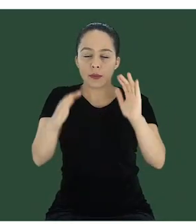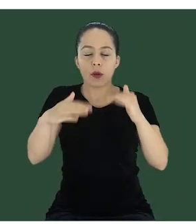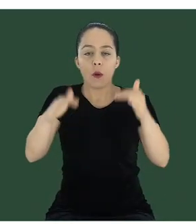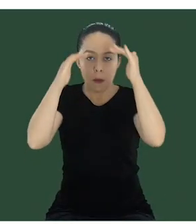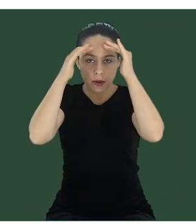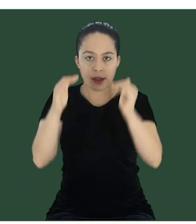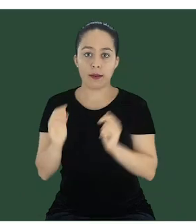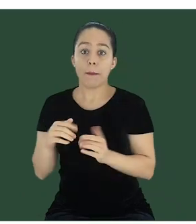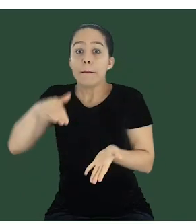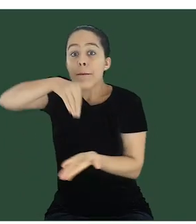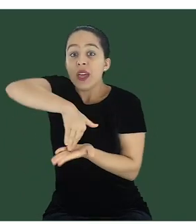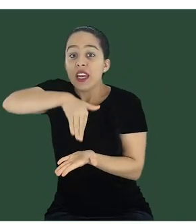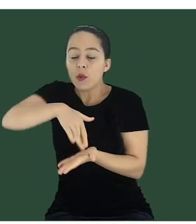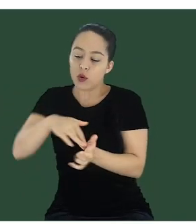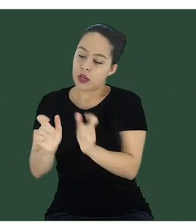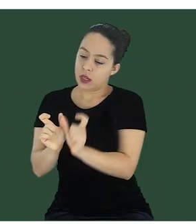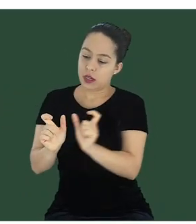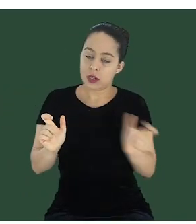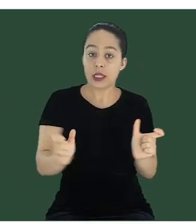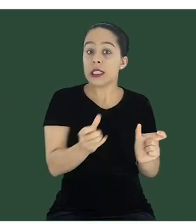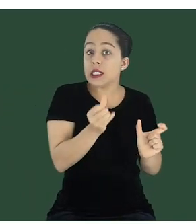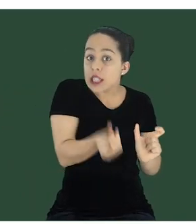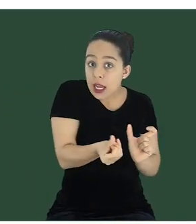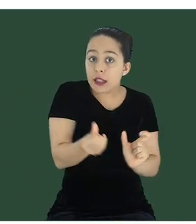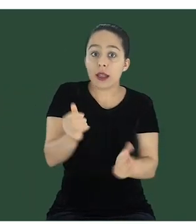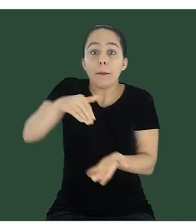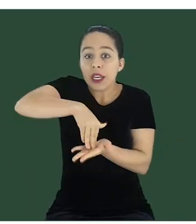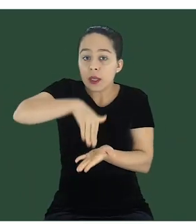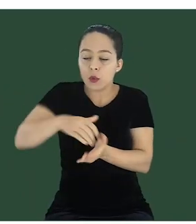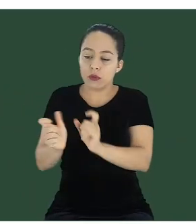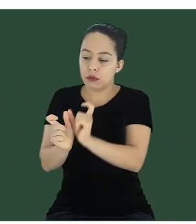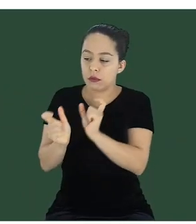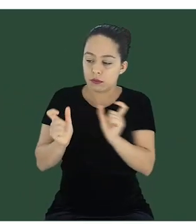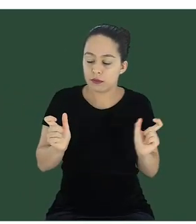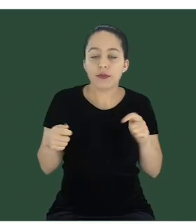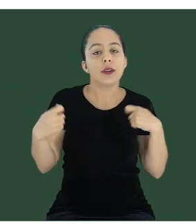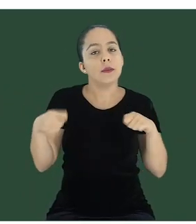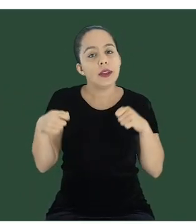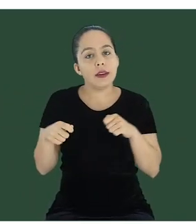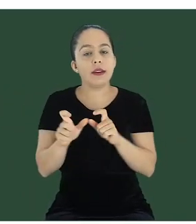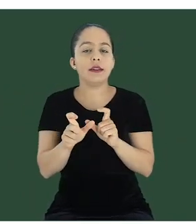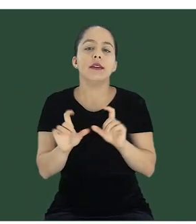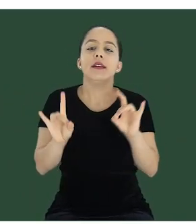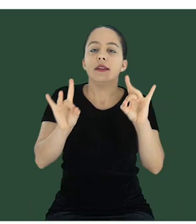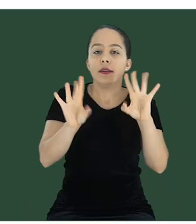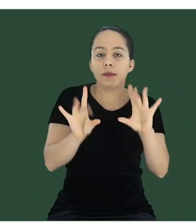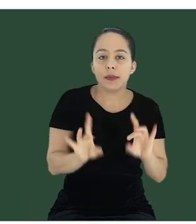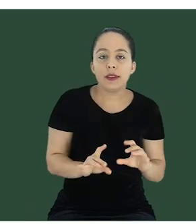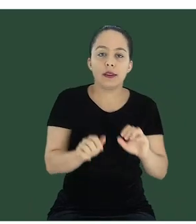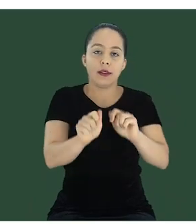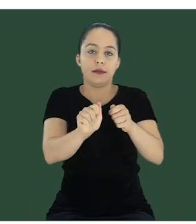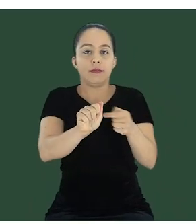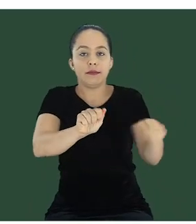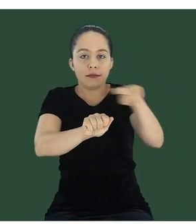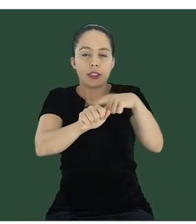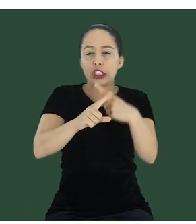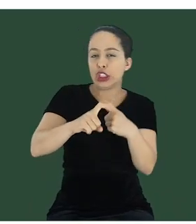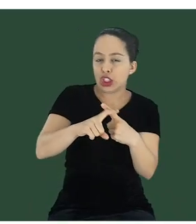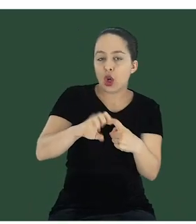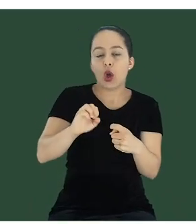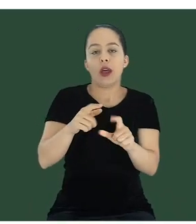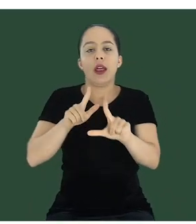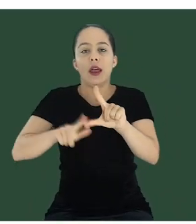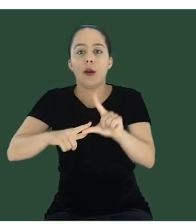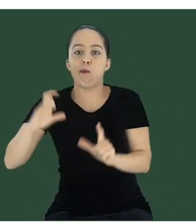seguindo lá a diretriz. Aqui, mínimo 6 caracteres, tem que ter caractere especial,